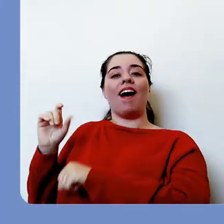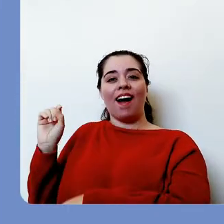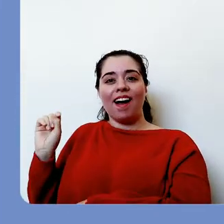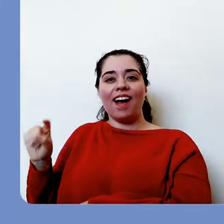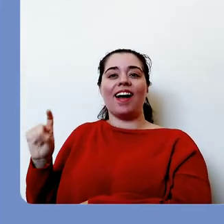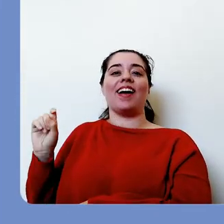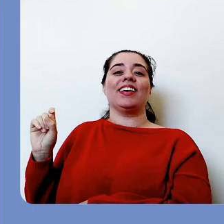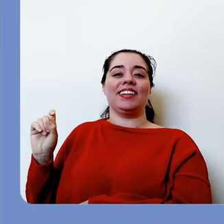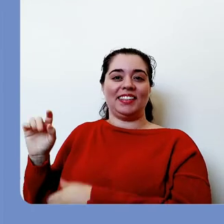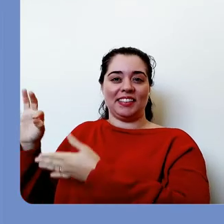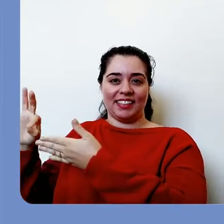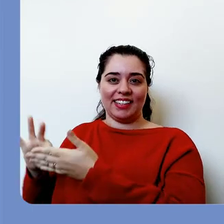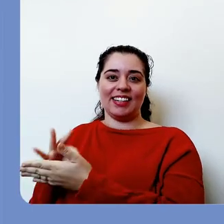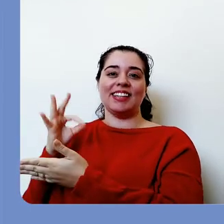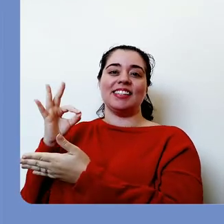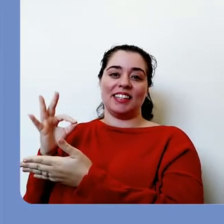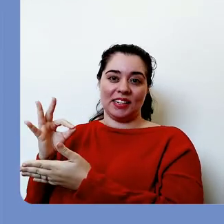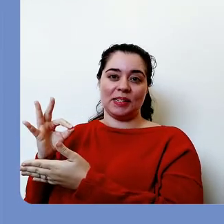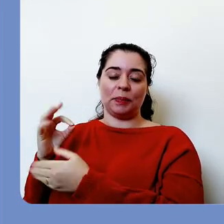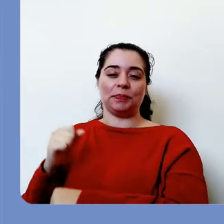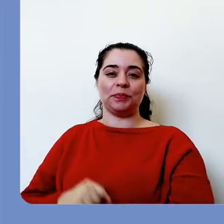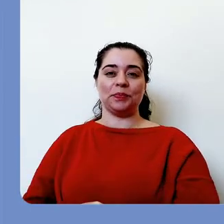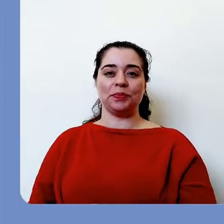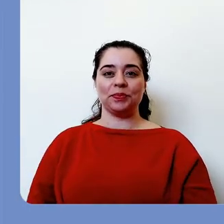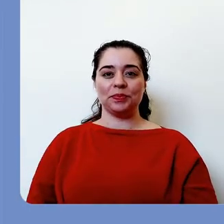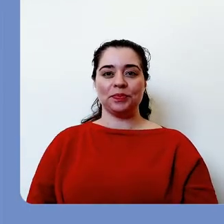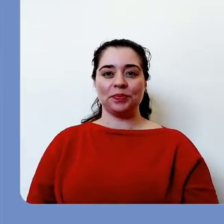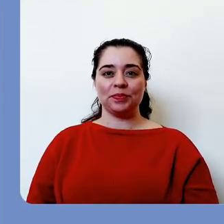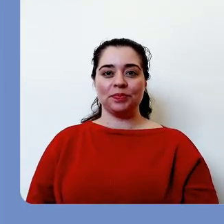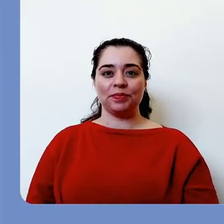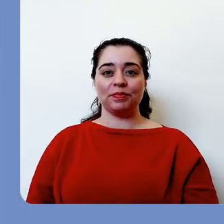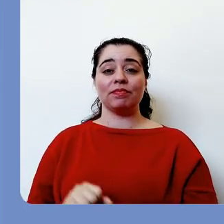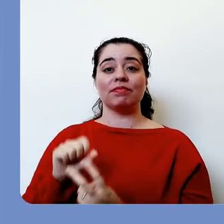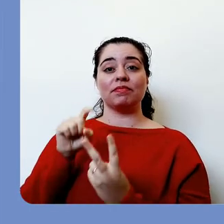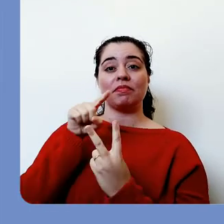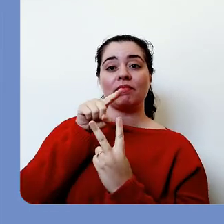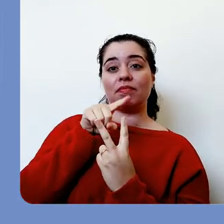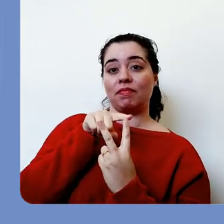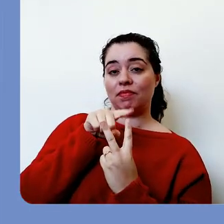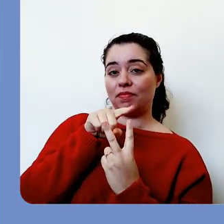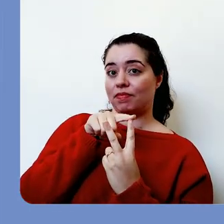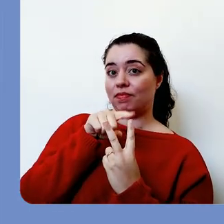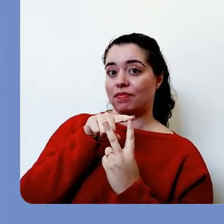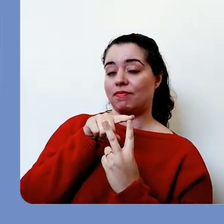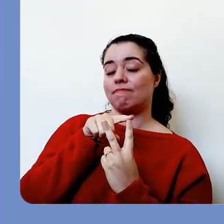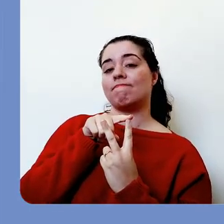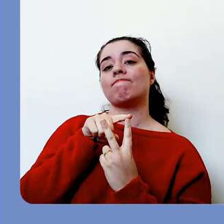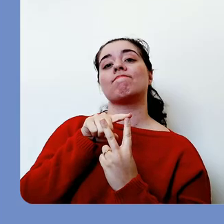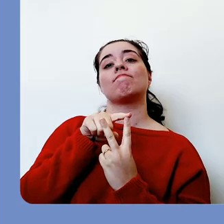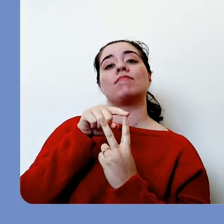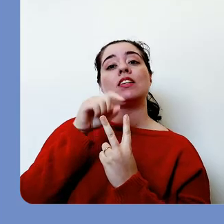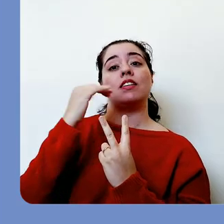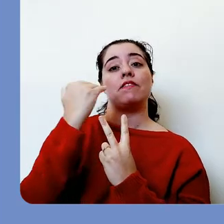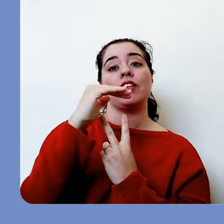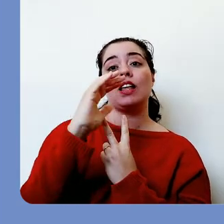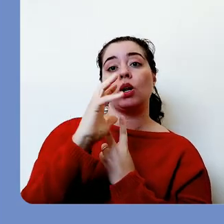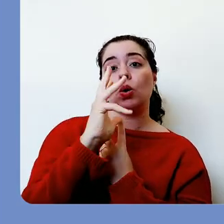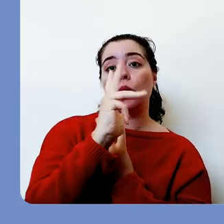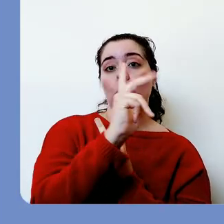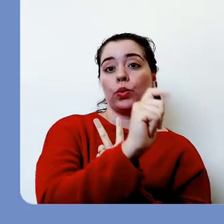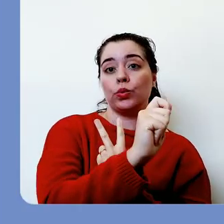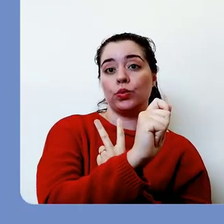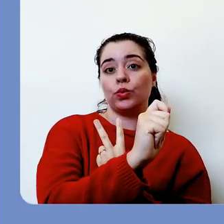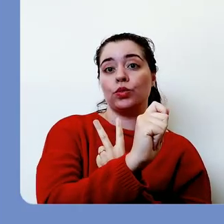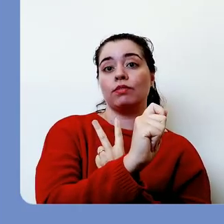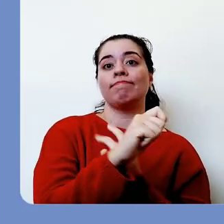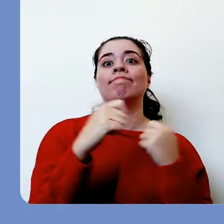ele efetivar a inscrição dele dentro do sistema. Se você optar por Envio em Massa, é preciso estar atento às